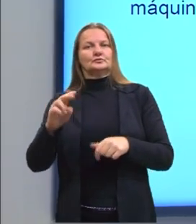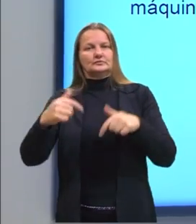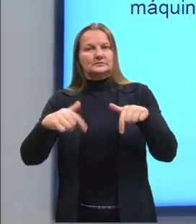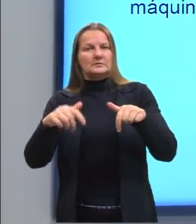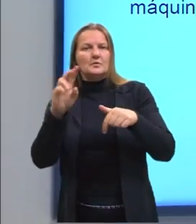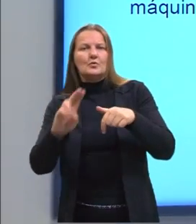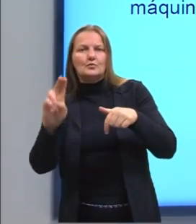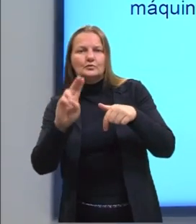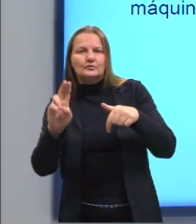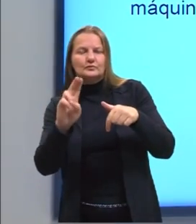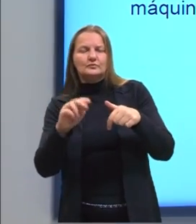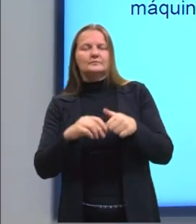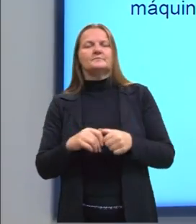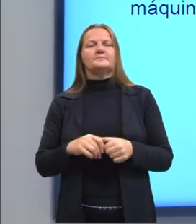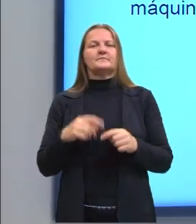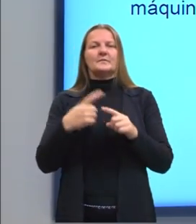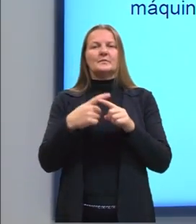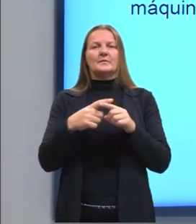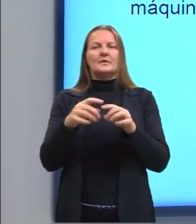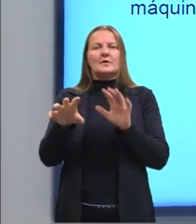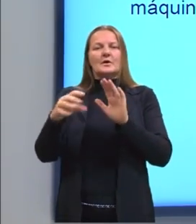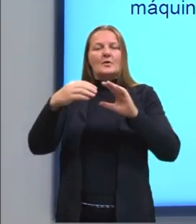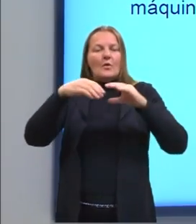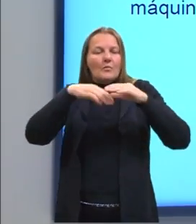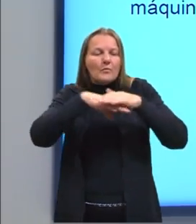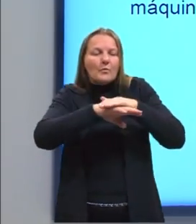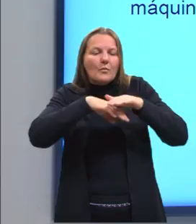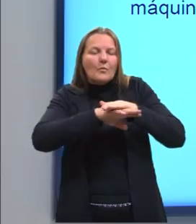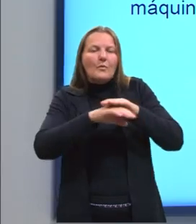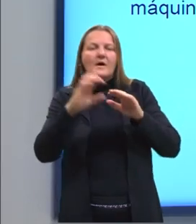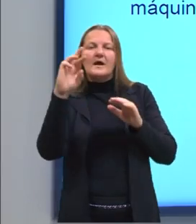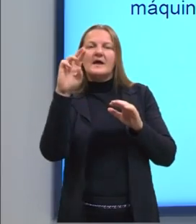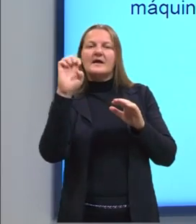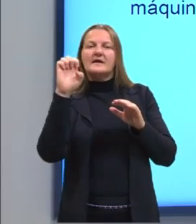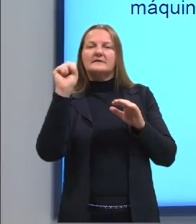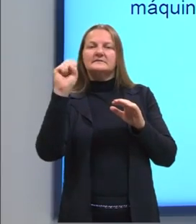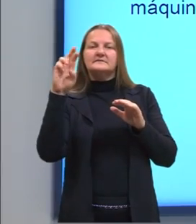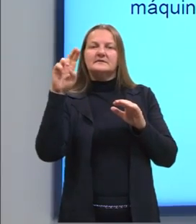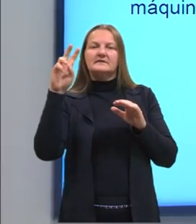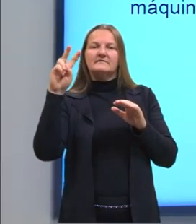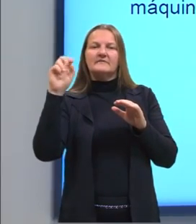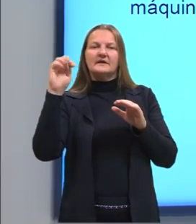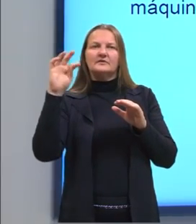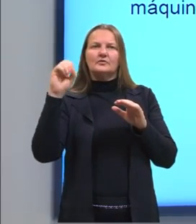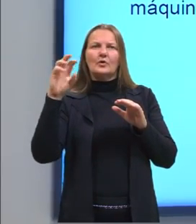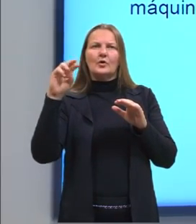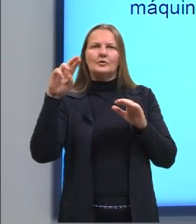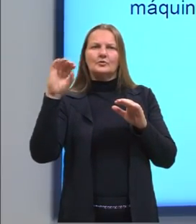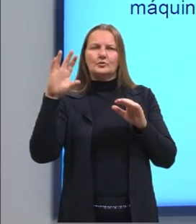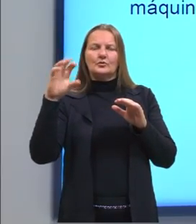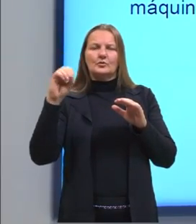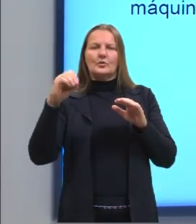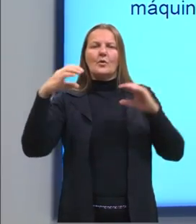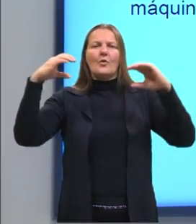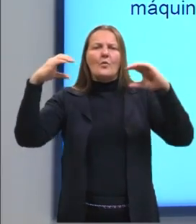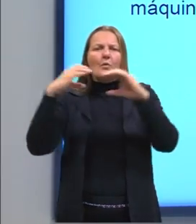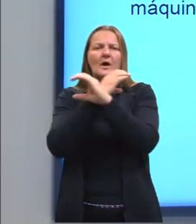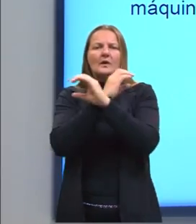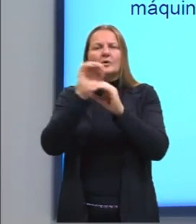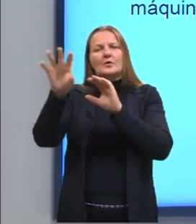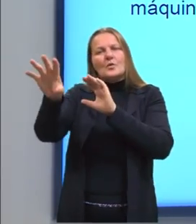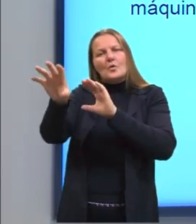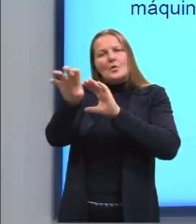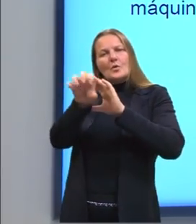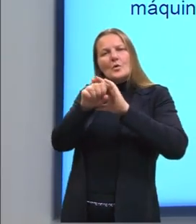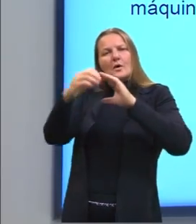as máquinas térmicas, falamos em reservatórios. Então, aqui, por exemplo, a gente tem um reservatório, né, o calor sai de um reservatório